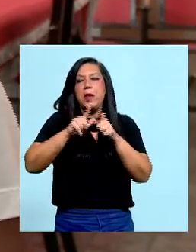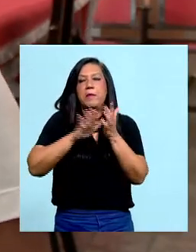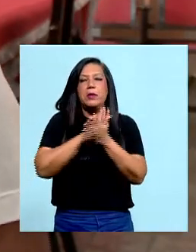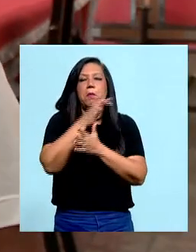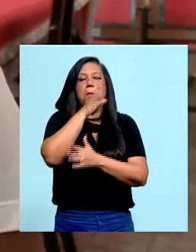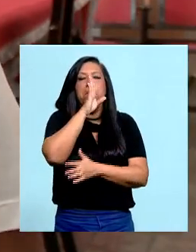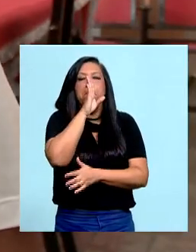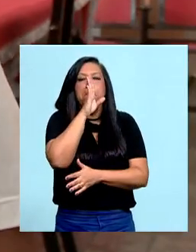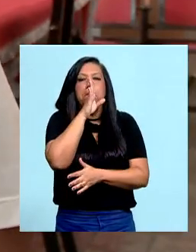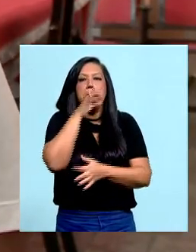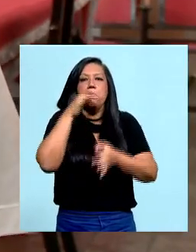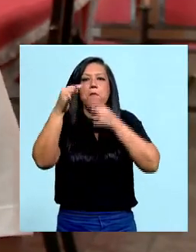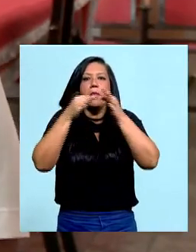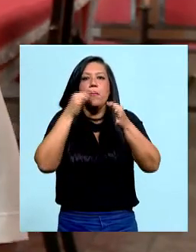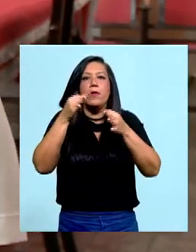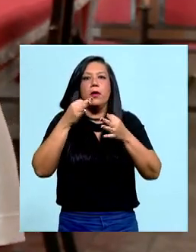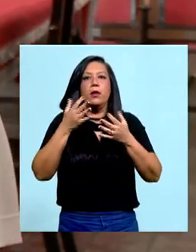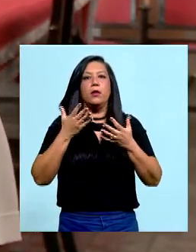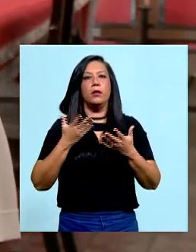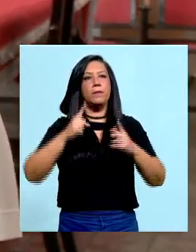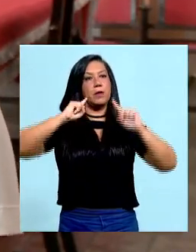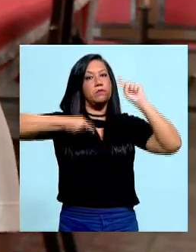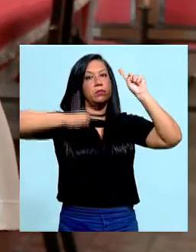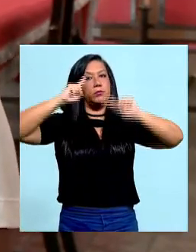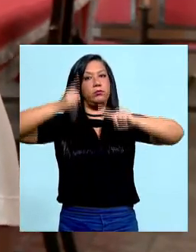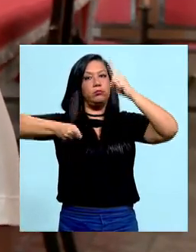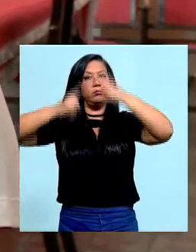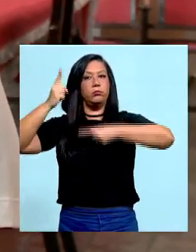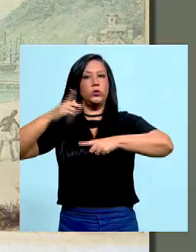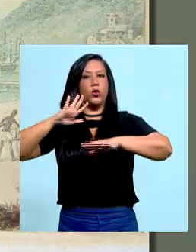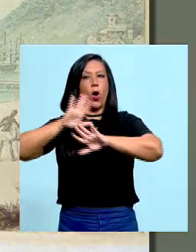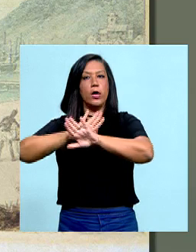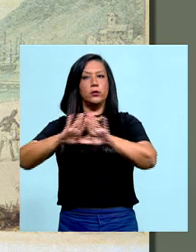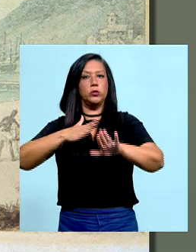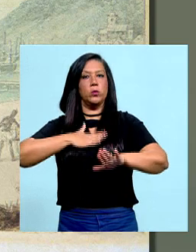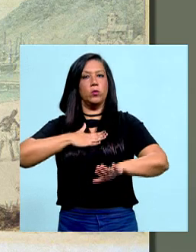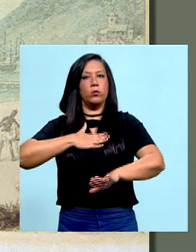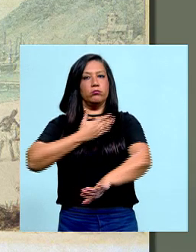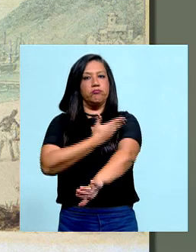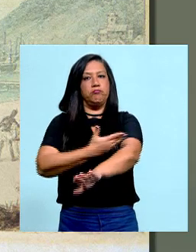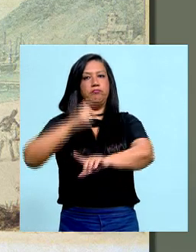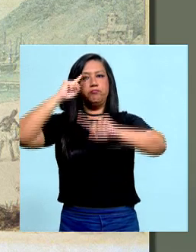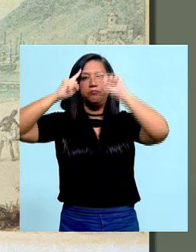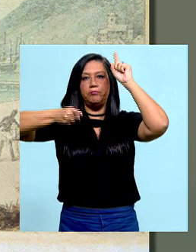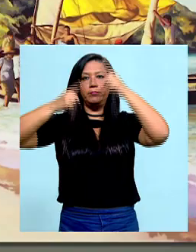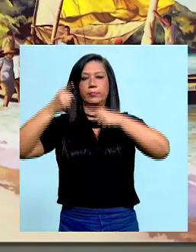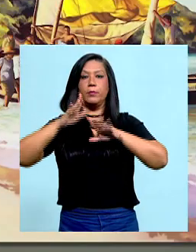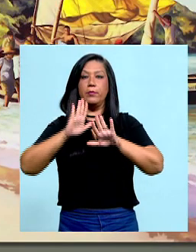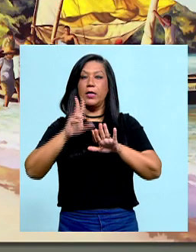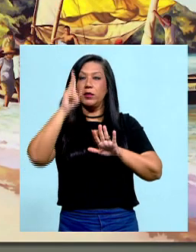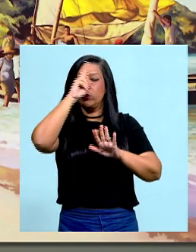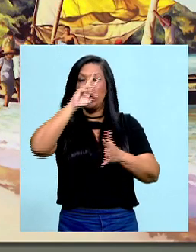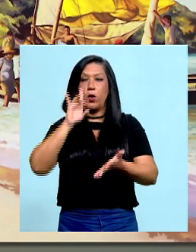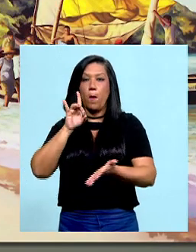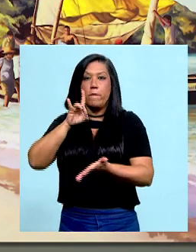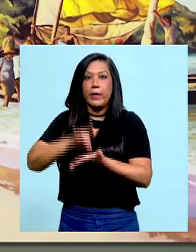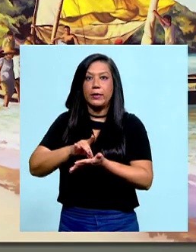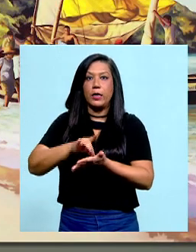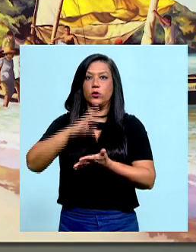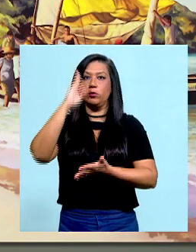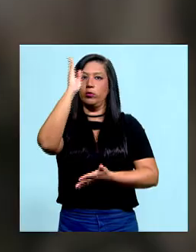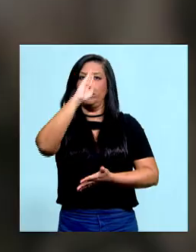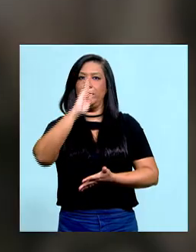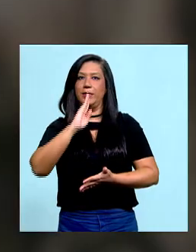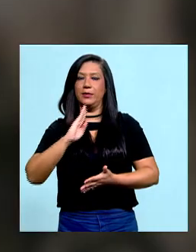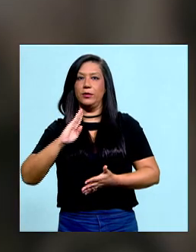porque é uma tentativa de manutenção de uma ordem republicana. Mesmo na história oficial do Brasil, o